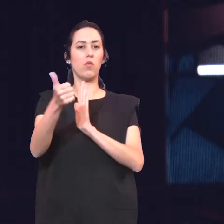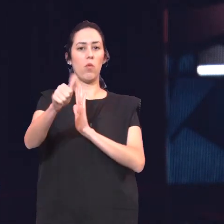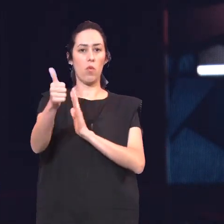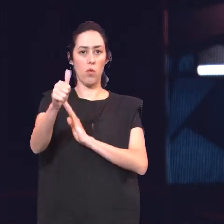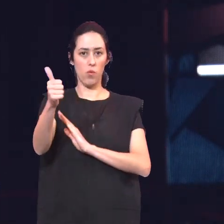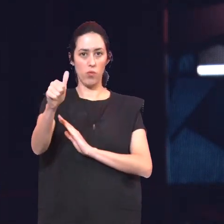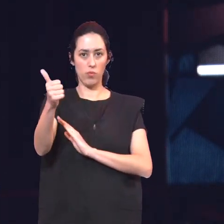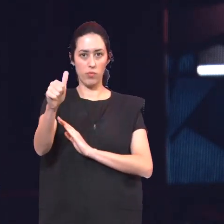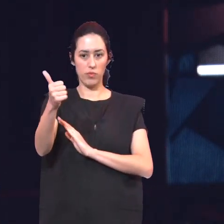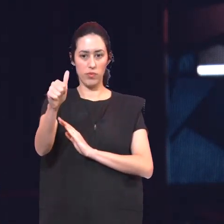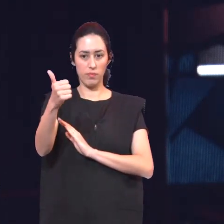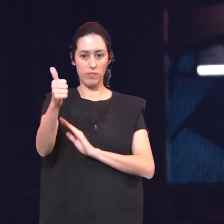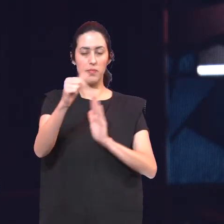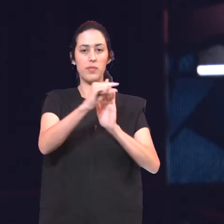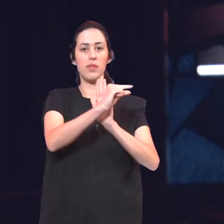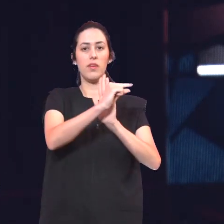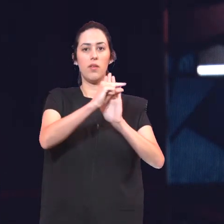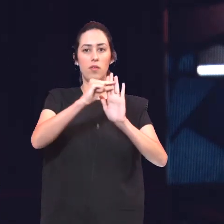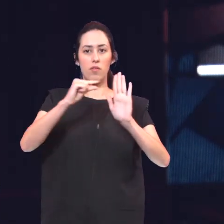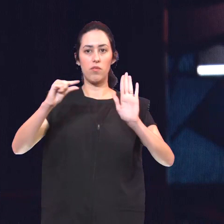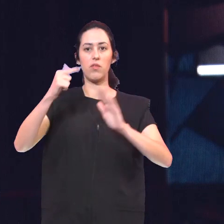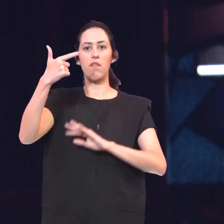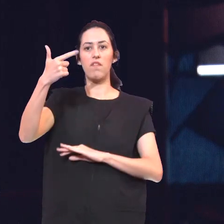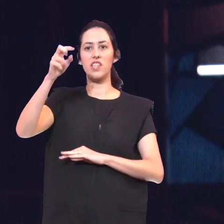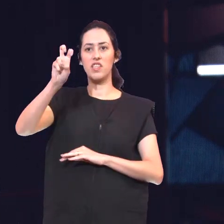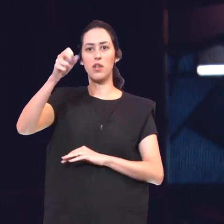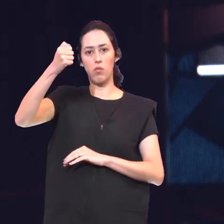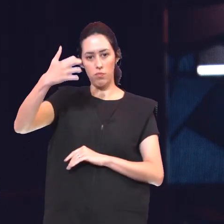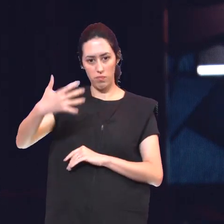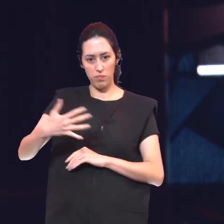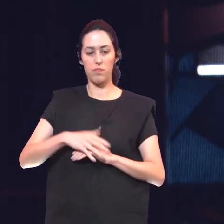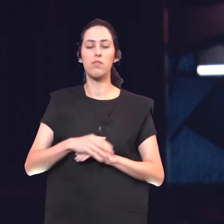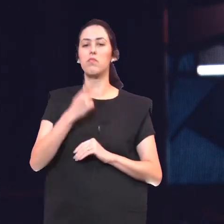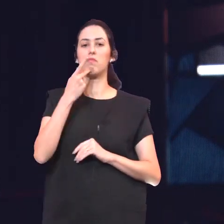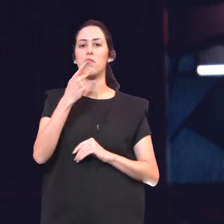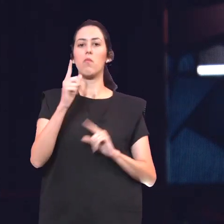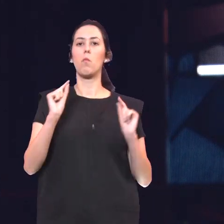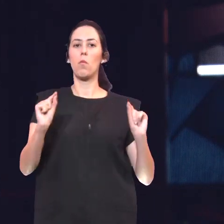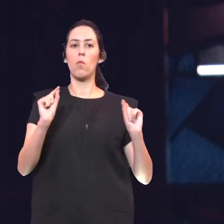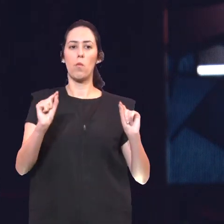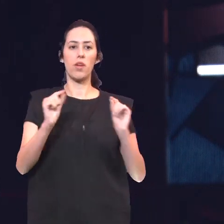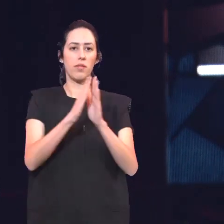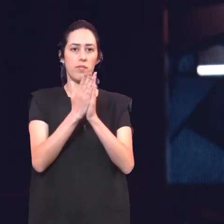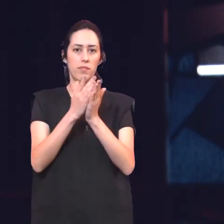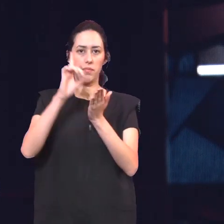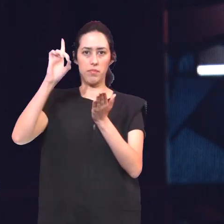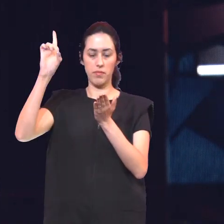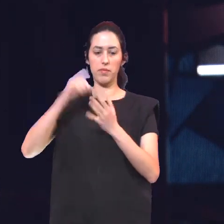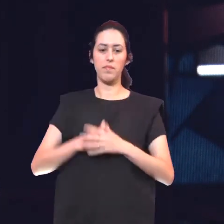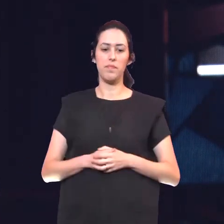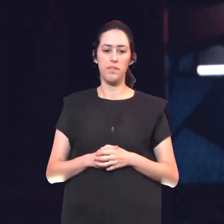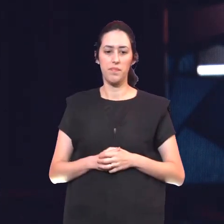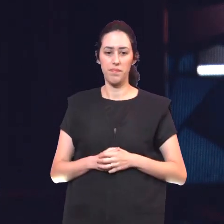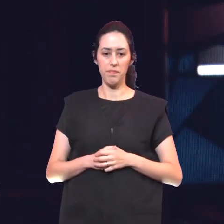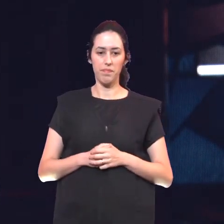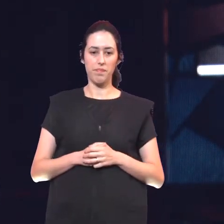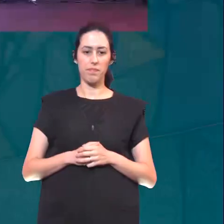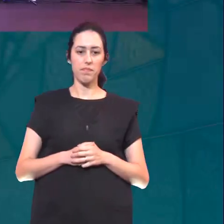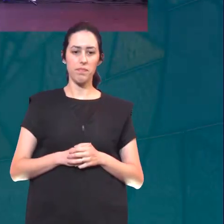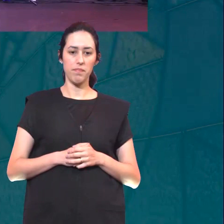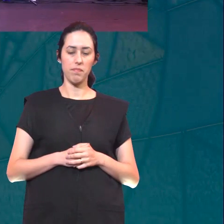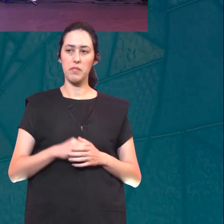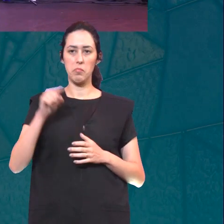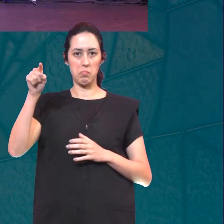A partir do verso 25 Diz assim a palavra do Senhor Naquela